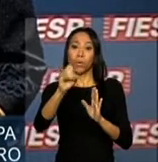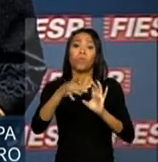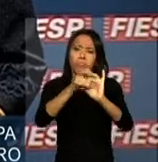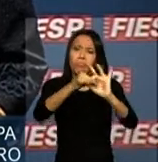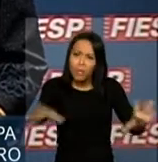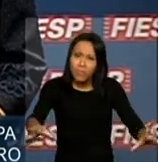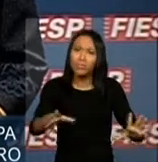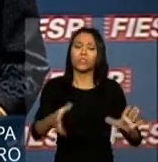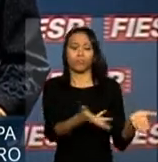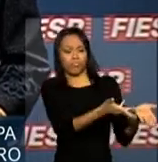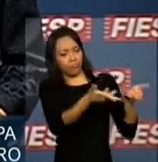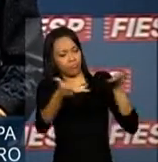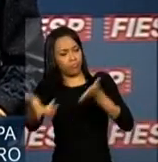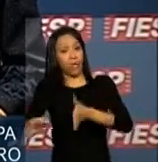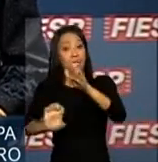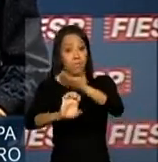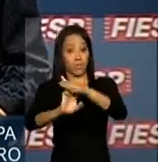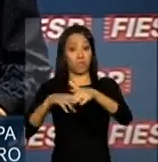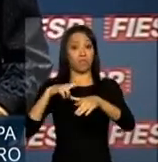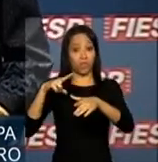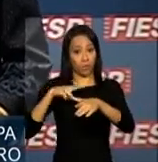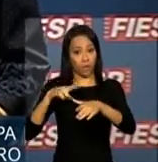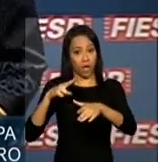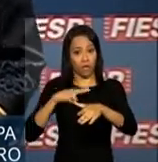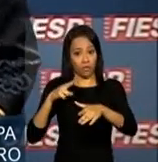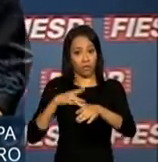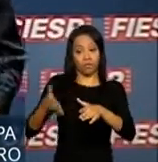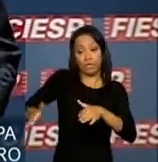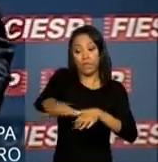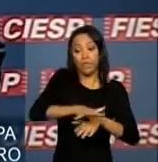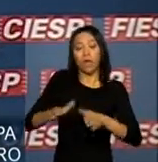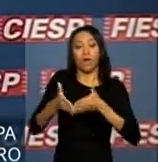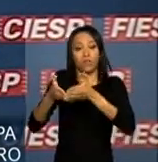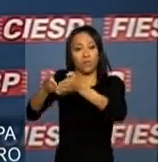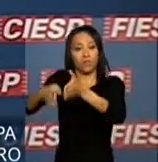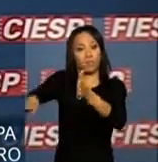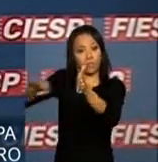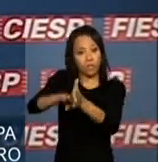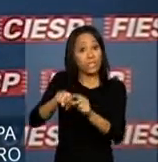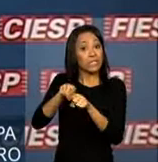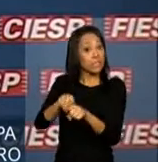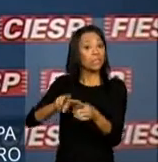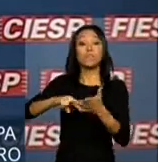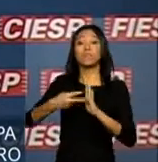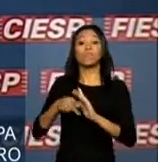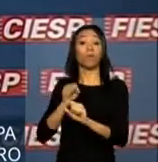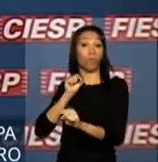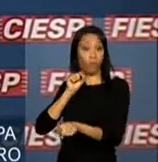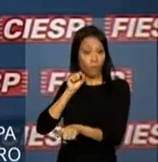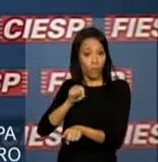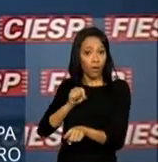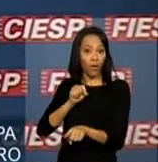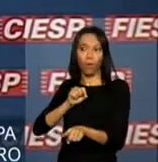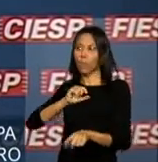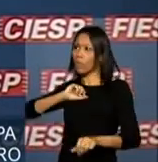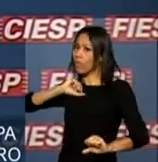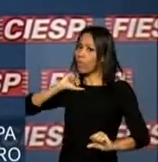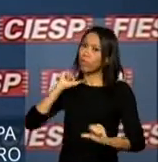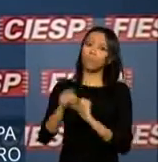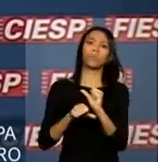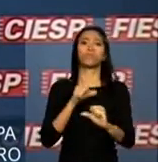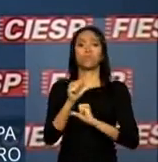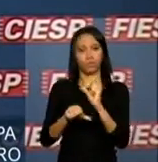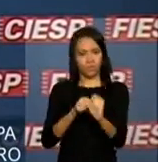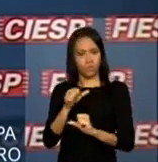nos serviços portuários e temos certeza que isso significará uma revolução nos